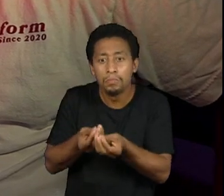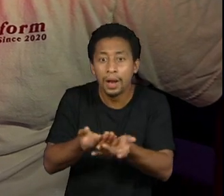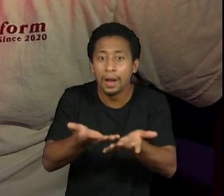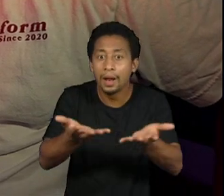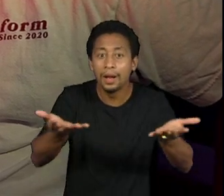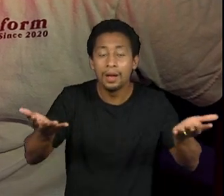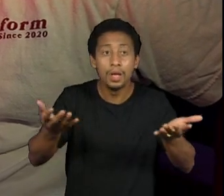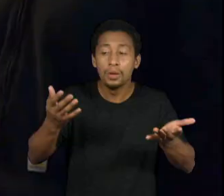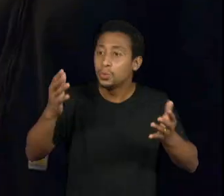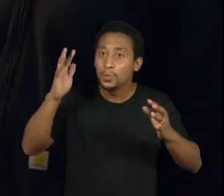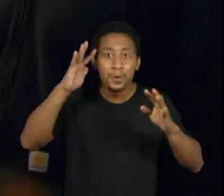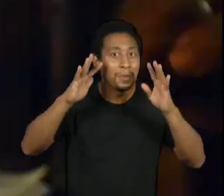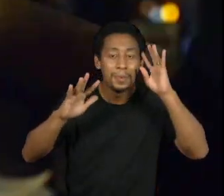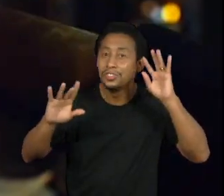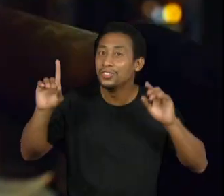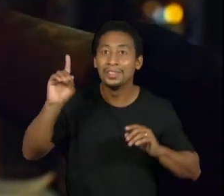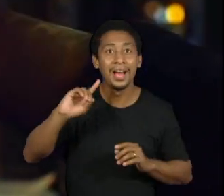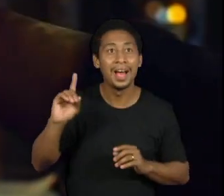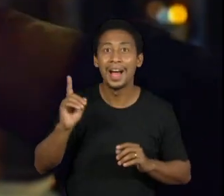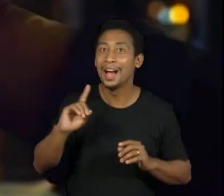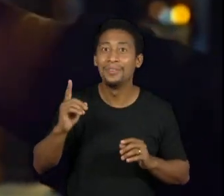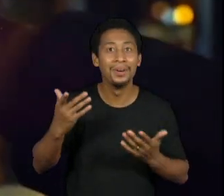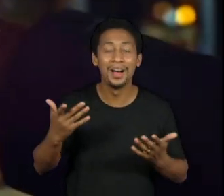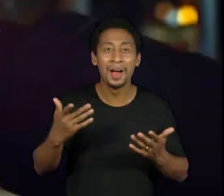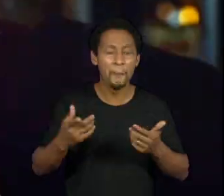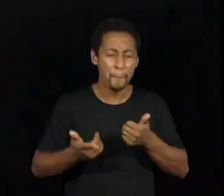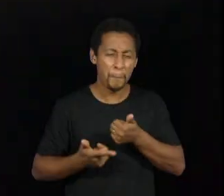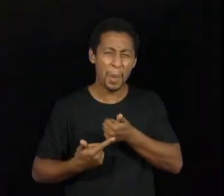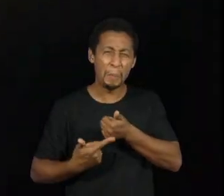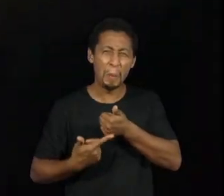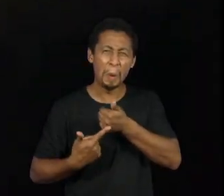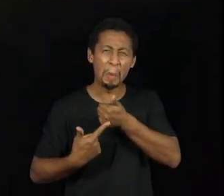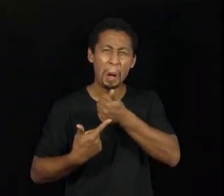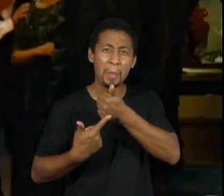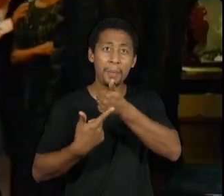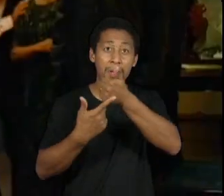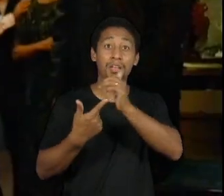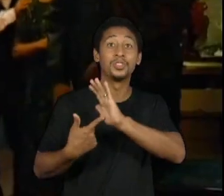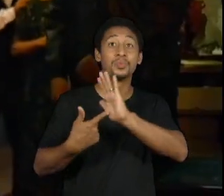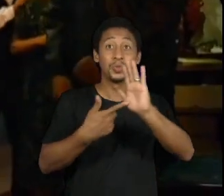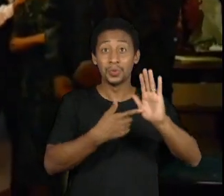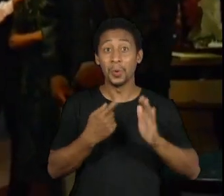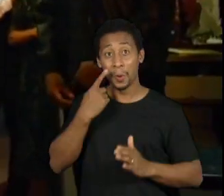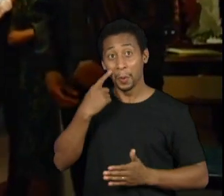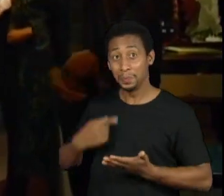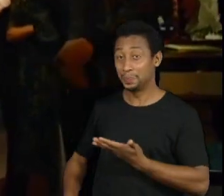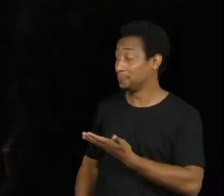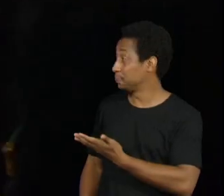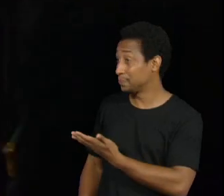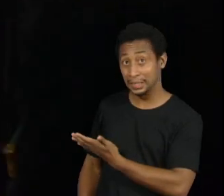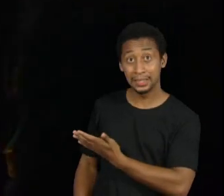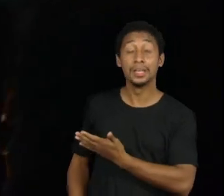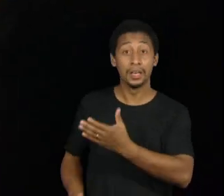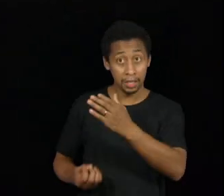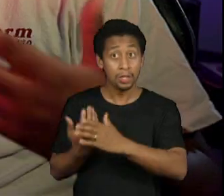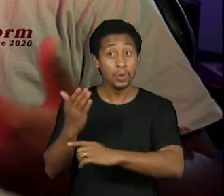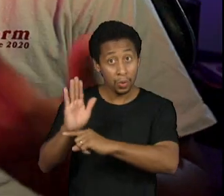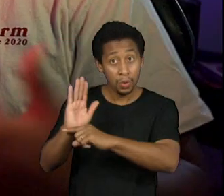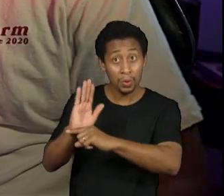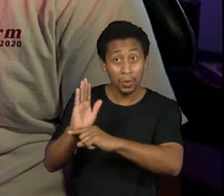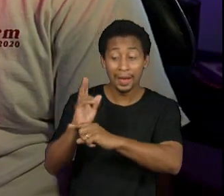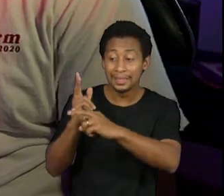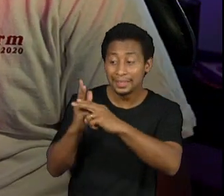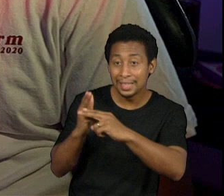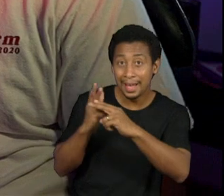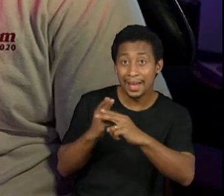assim, foi o episódio do Luke Cage. A gente entrou numa tangente de falar, pô, porque o slogan da série era